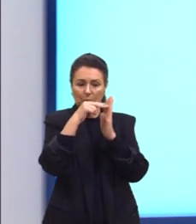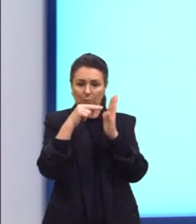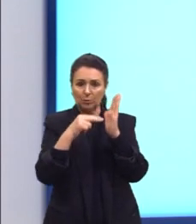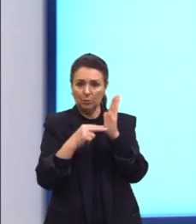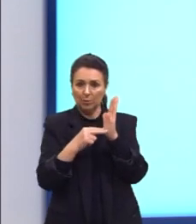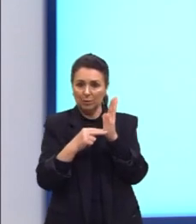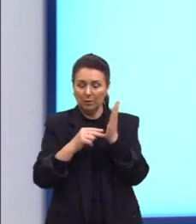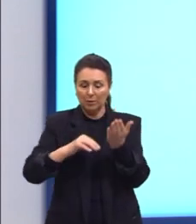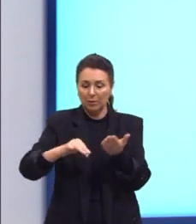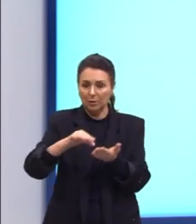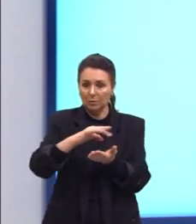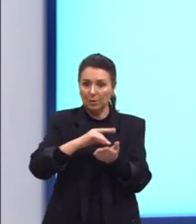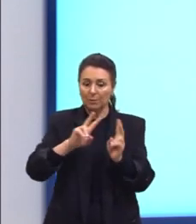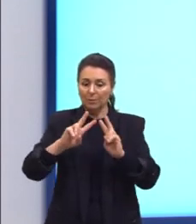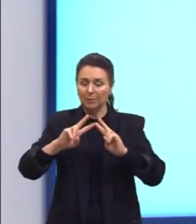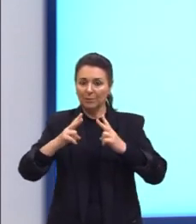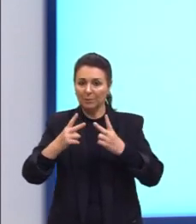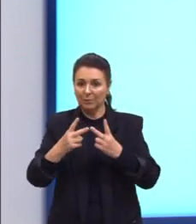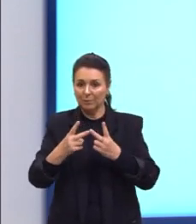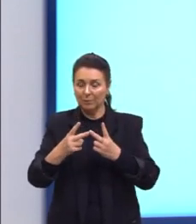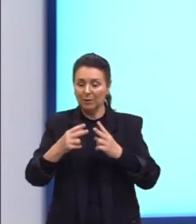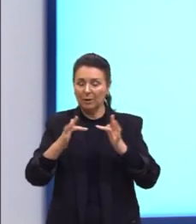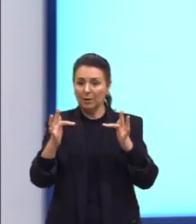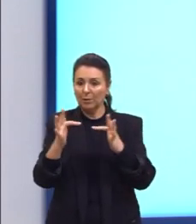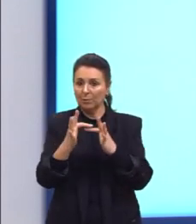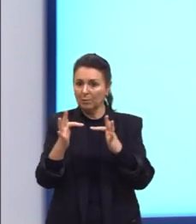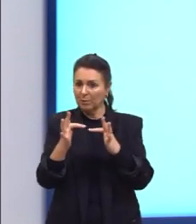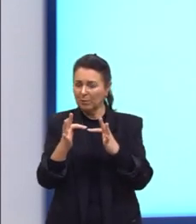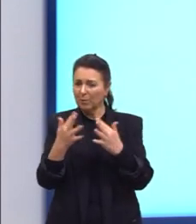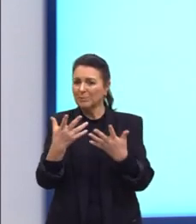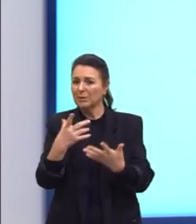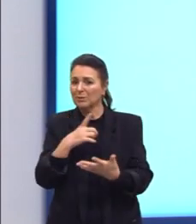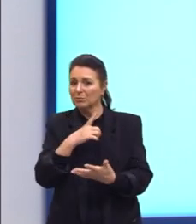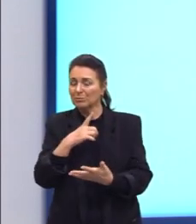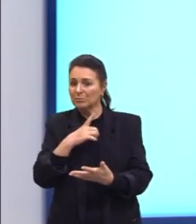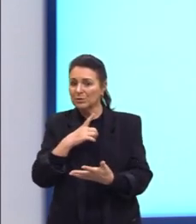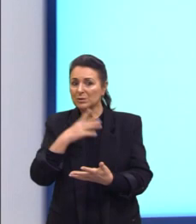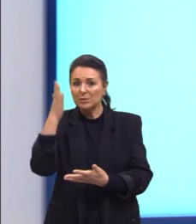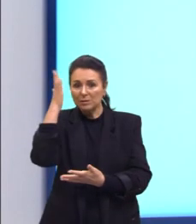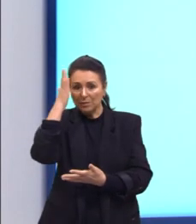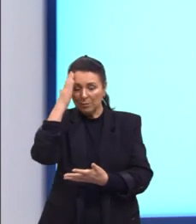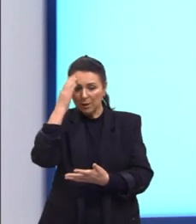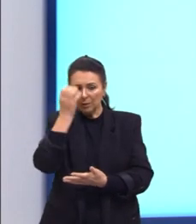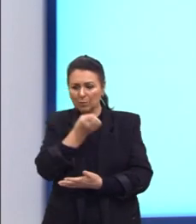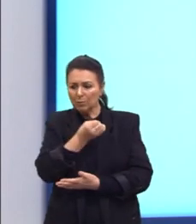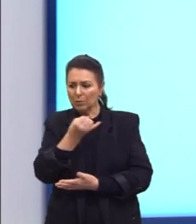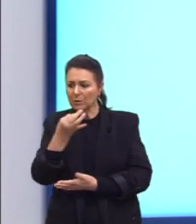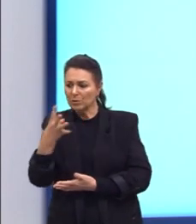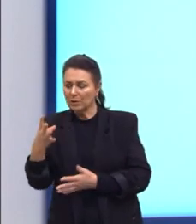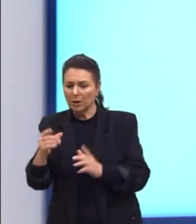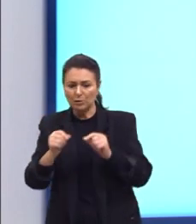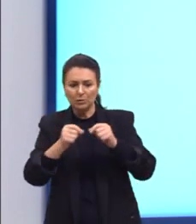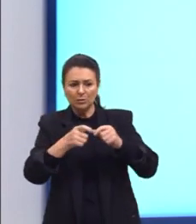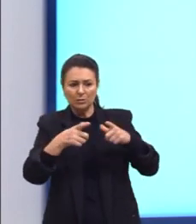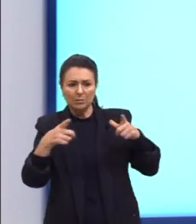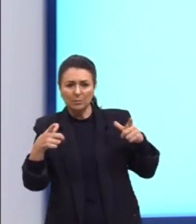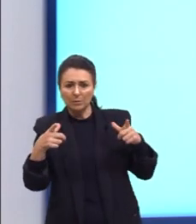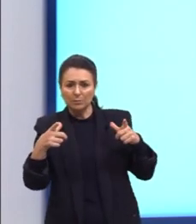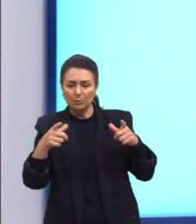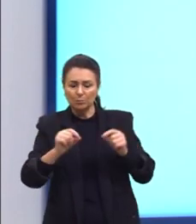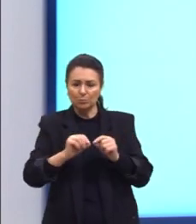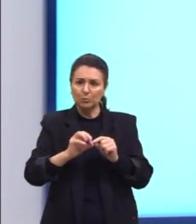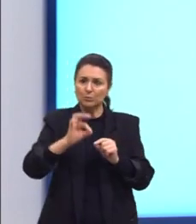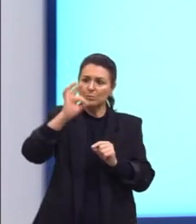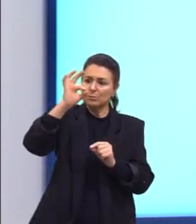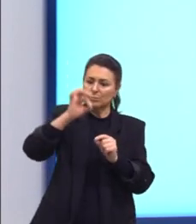calculamos o volume. É uma forma de mensurar a quantidade de espaço ocupada por eles a partir